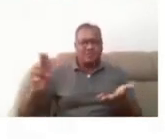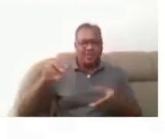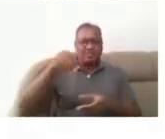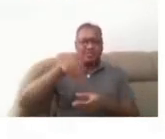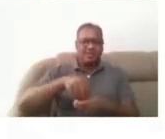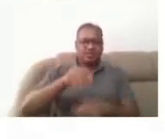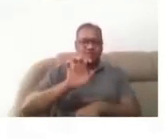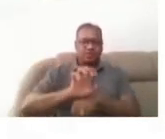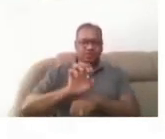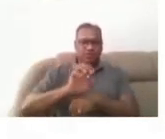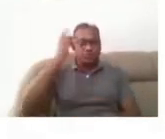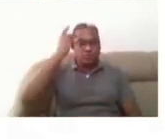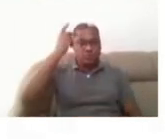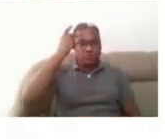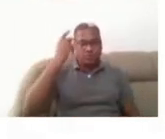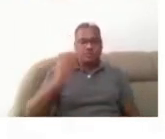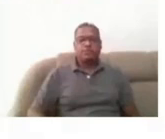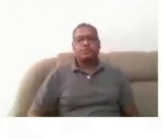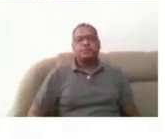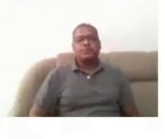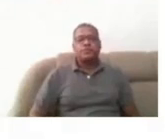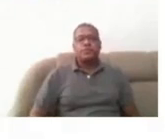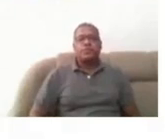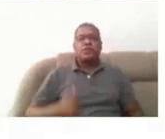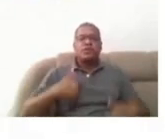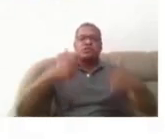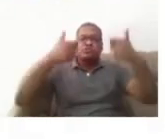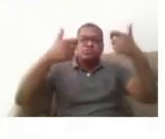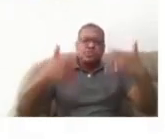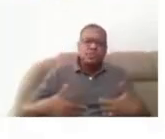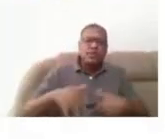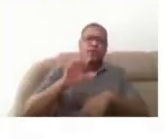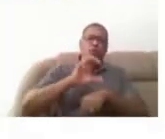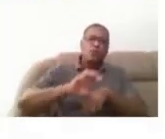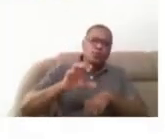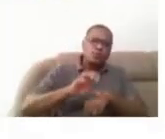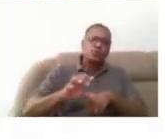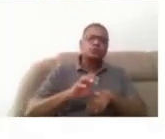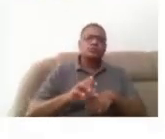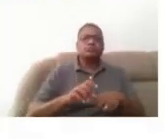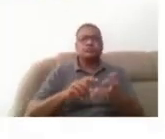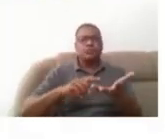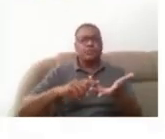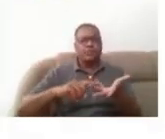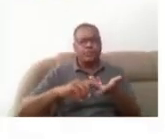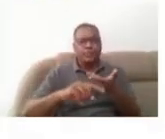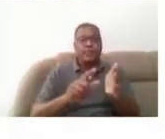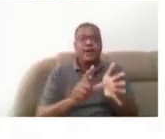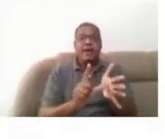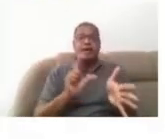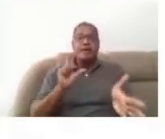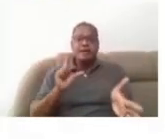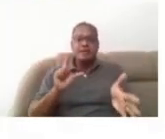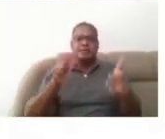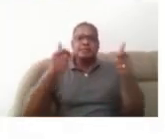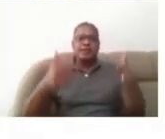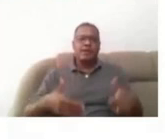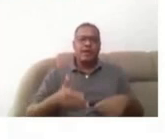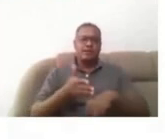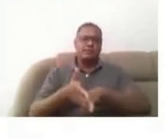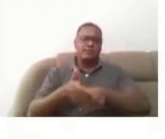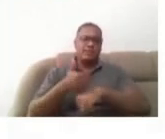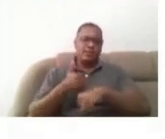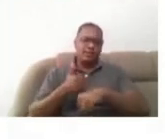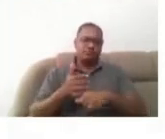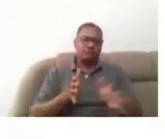Antes de falar especificamente, né? Do curso, a gente precisa falar um pouquinho sobre acessibilidade, né? E sempre